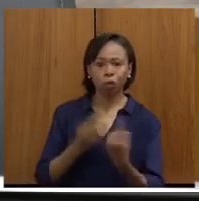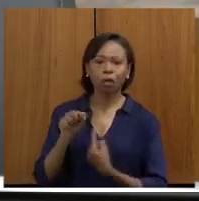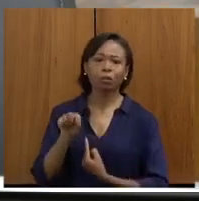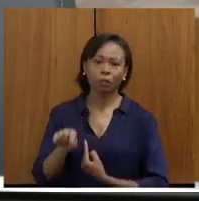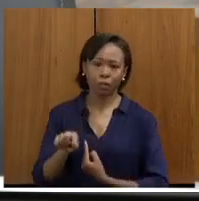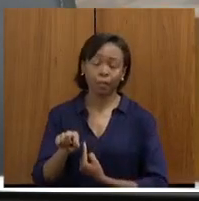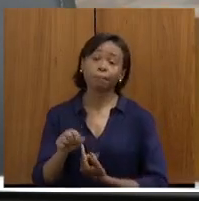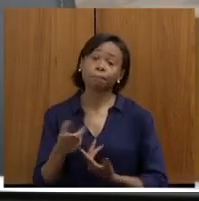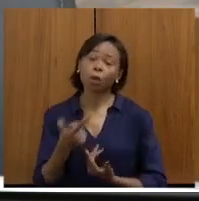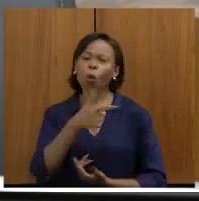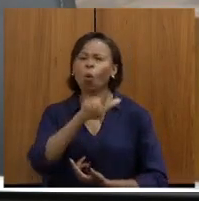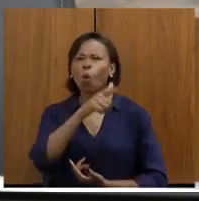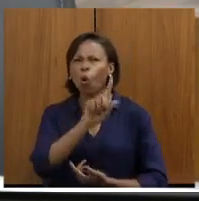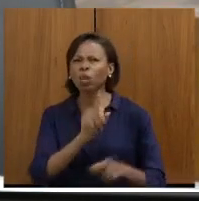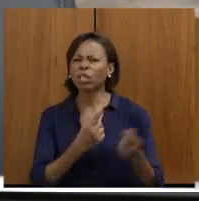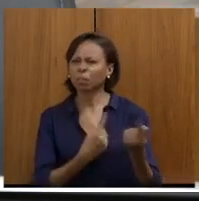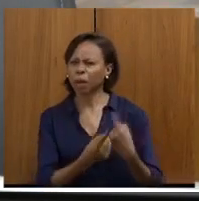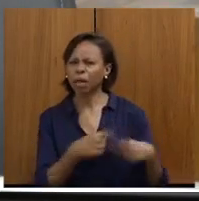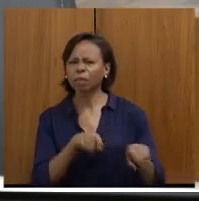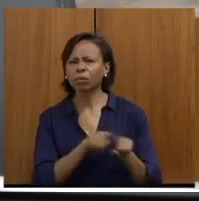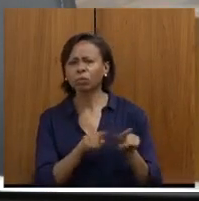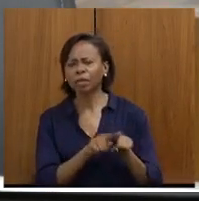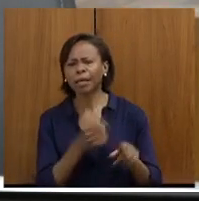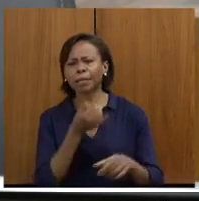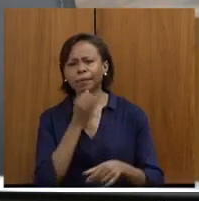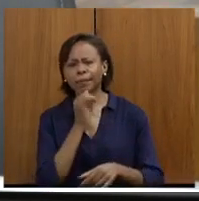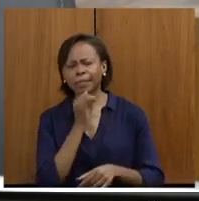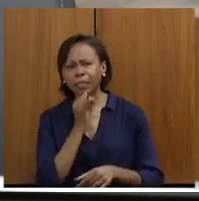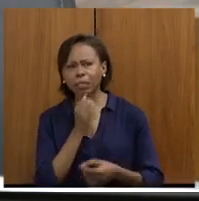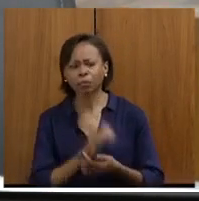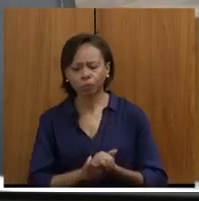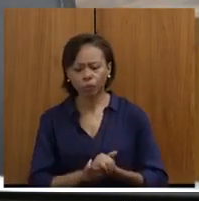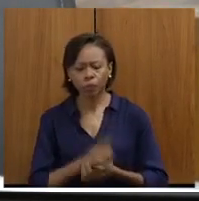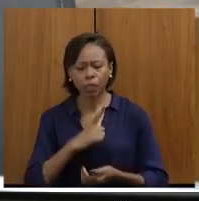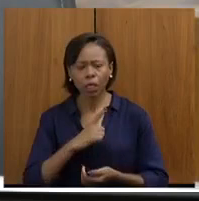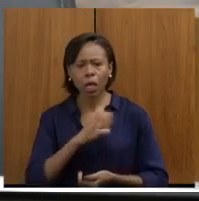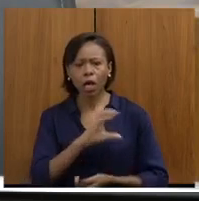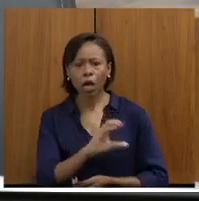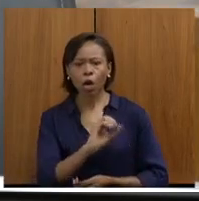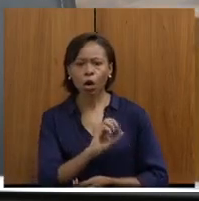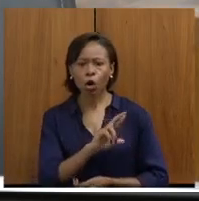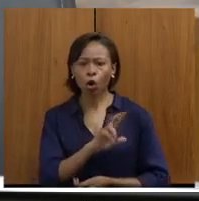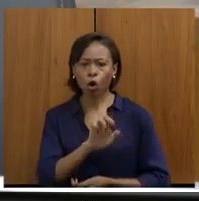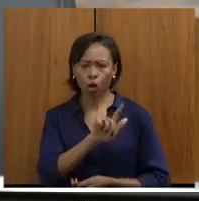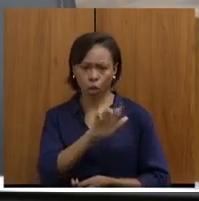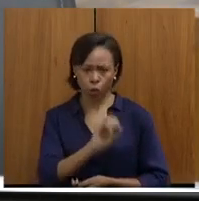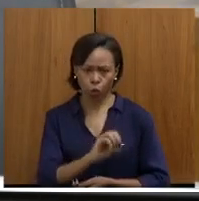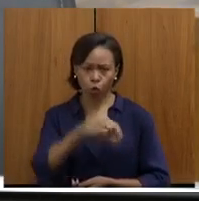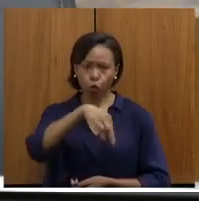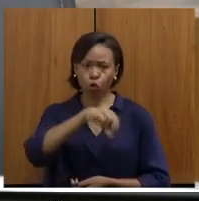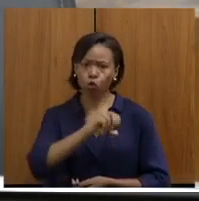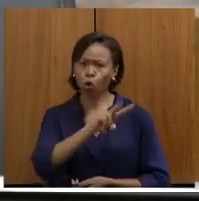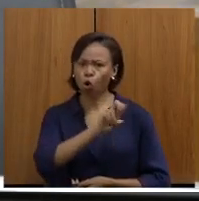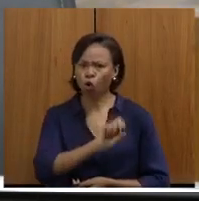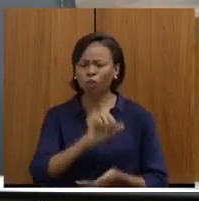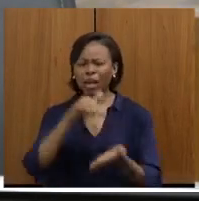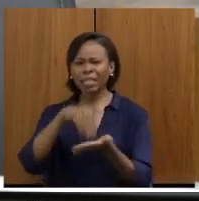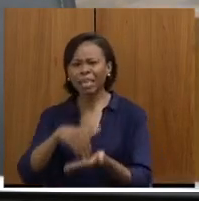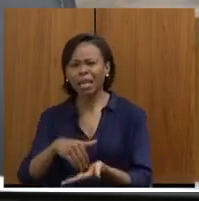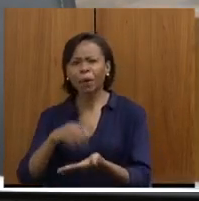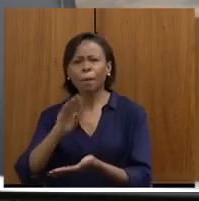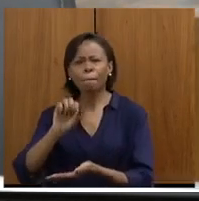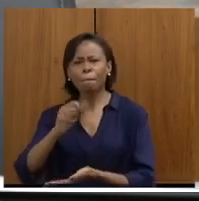estradas também, como nós temos lá a estrada de Corrego Novo, a Bom Jesus do Galho,